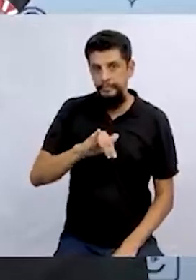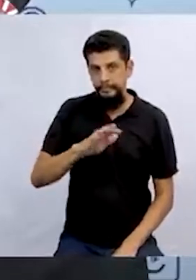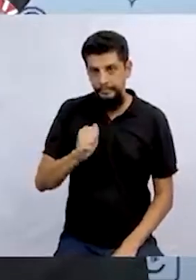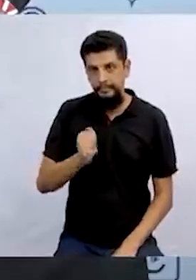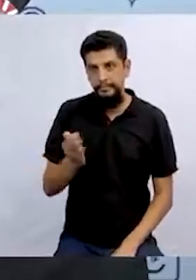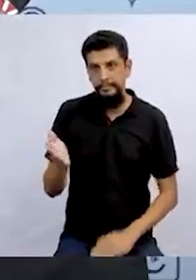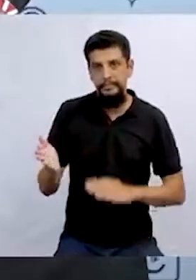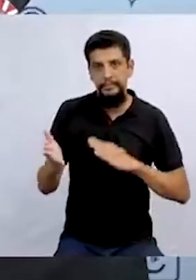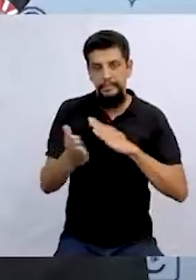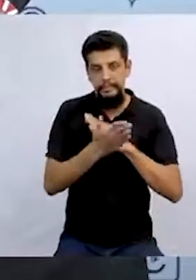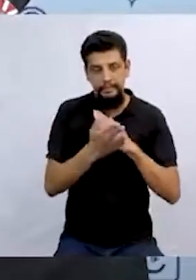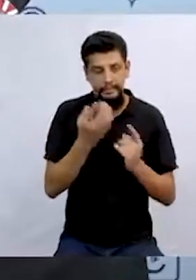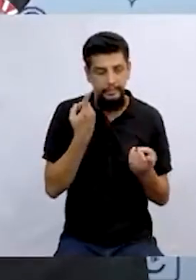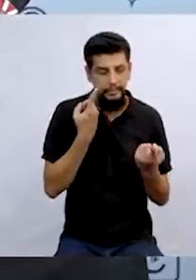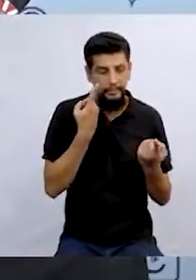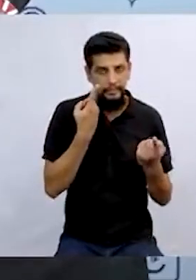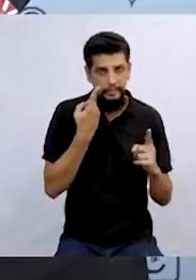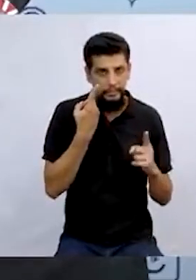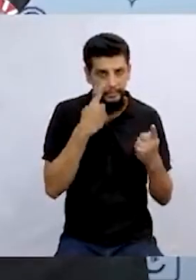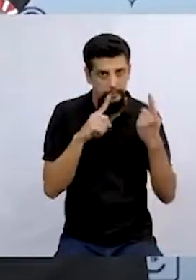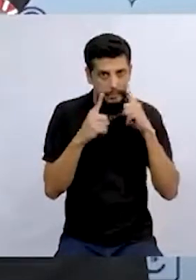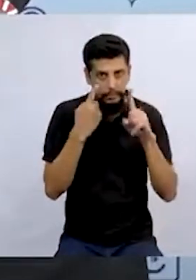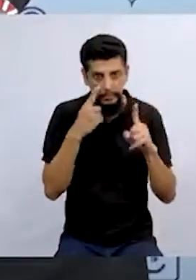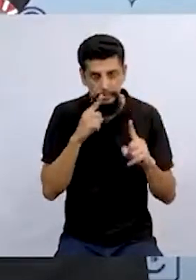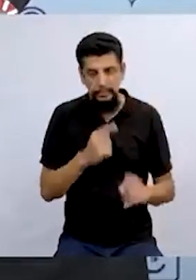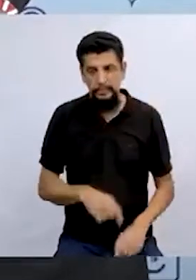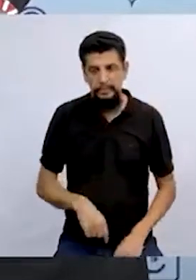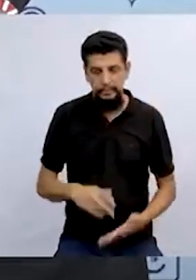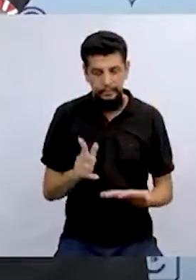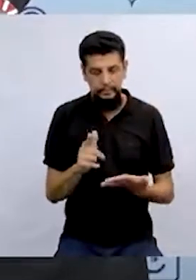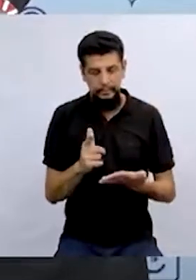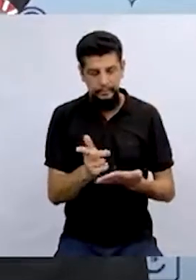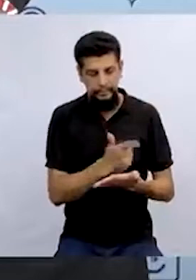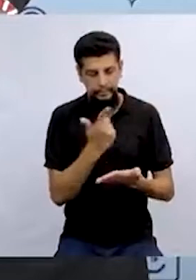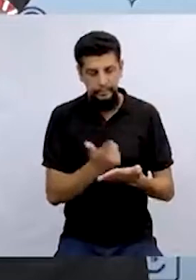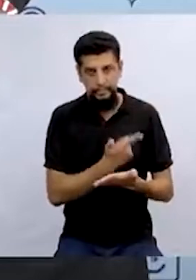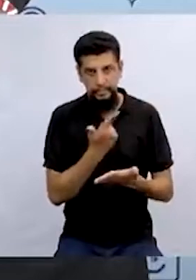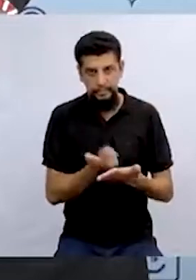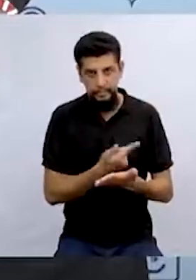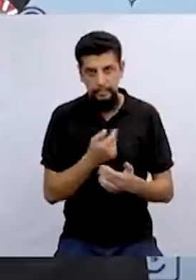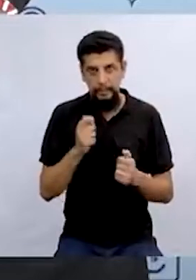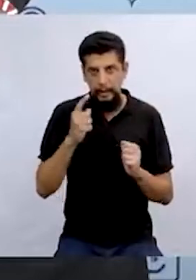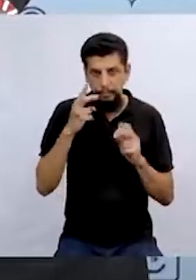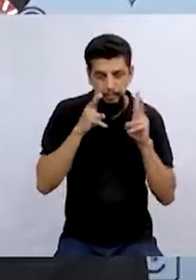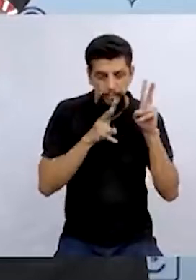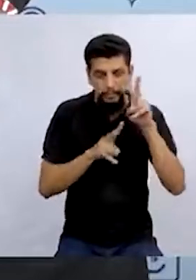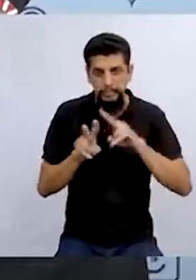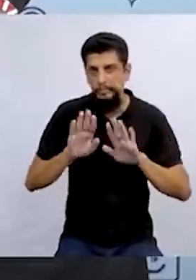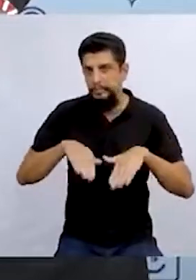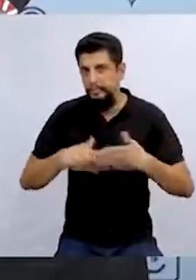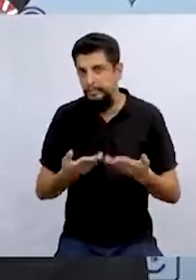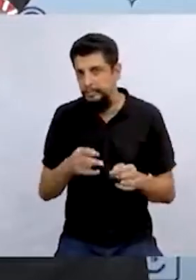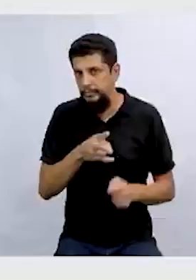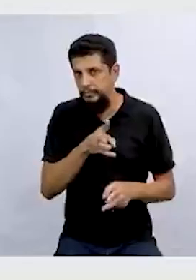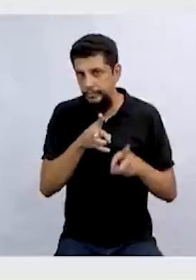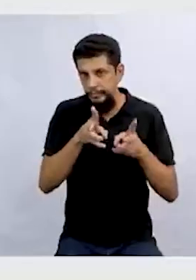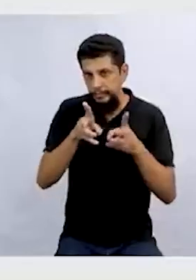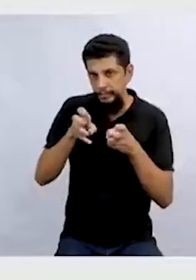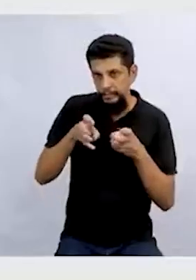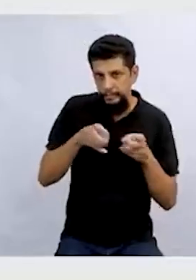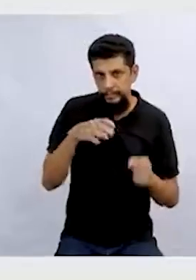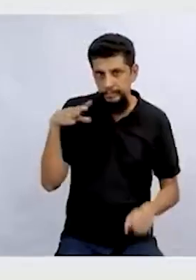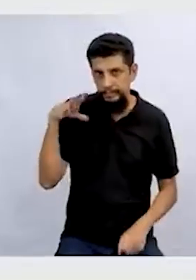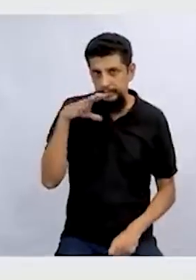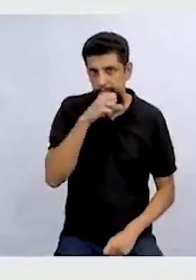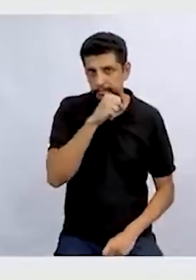Vamos ajudar aqui a encontrar essa parte do livro que tem ilustração para a gente poder ver. Então, observe